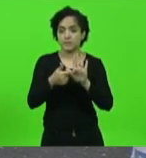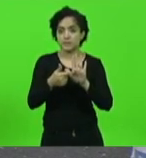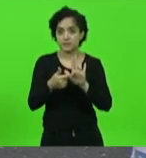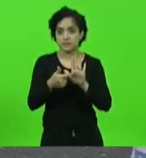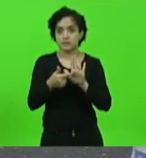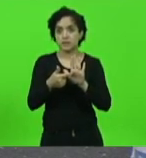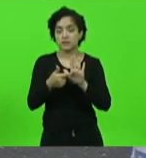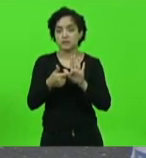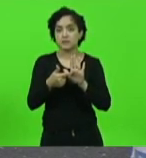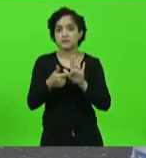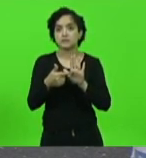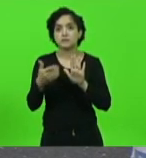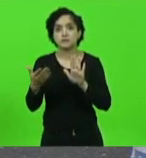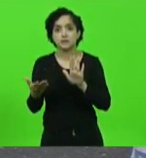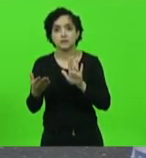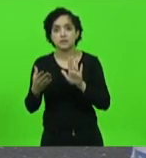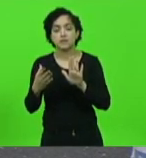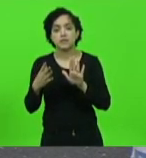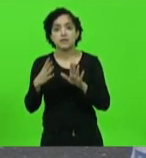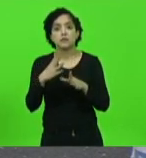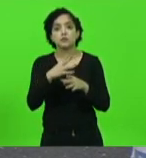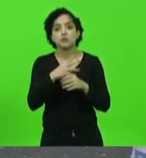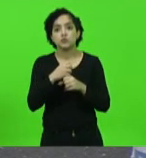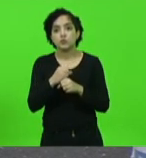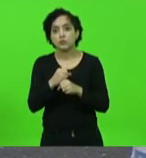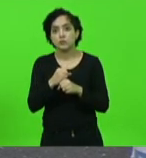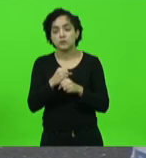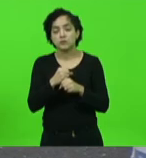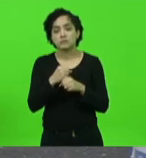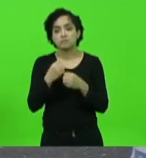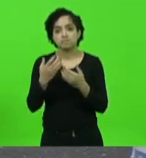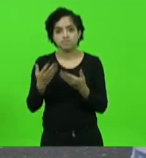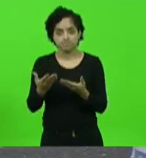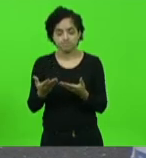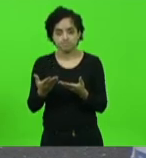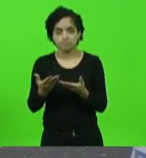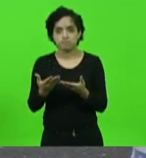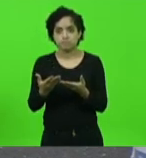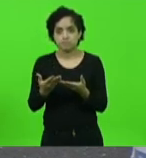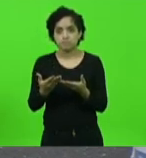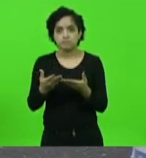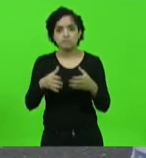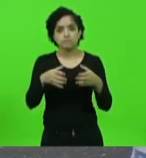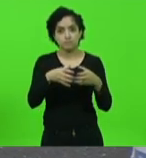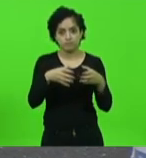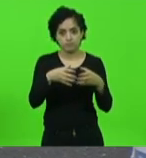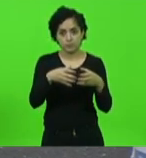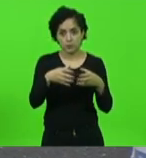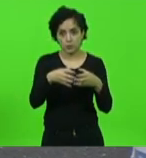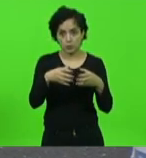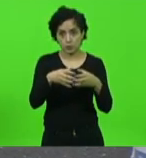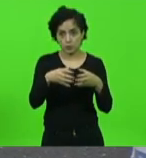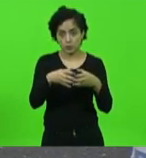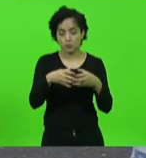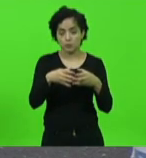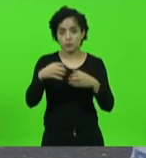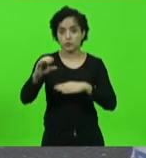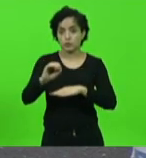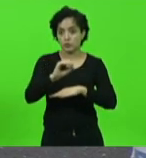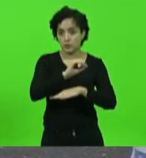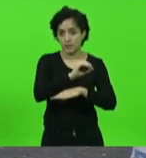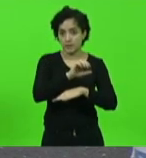na sua totalidade pela nossa bancada do oeste de Santa Catarina